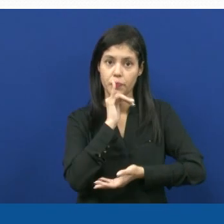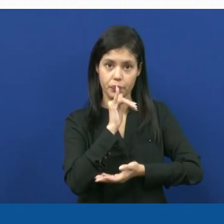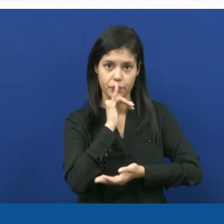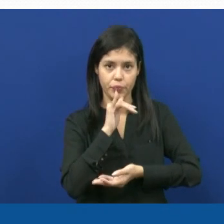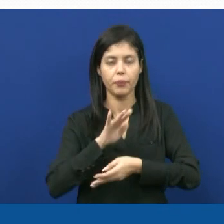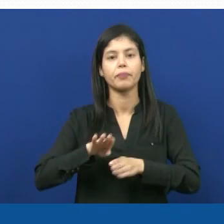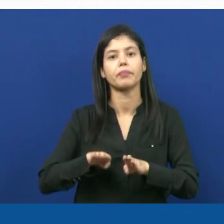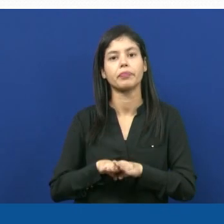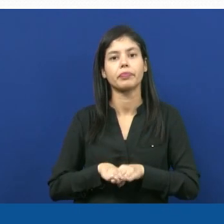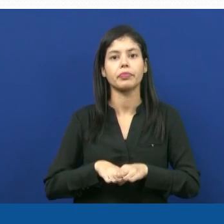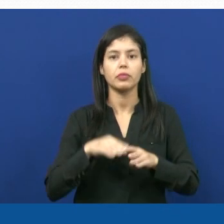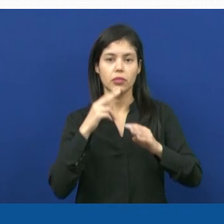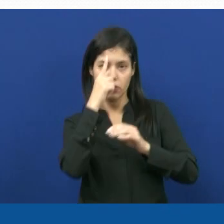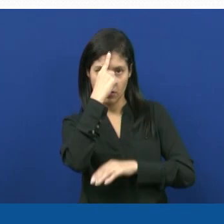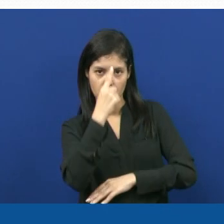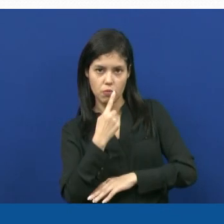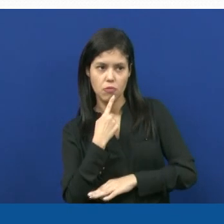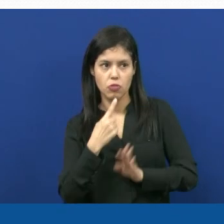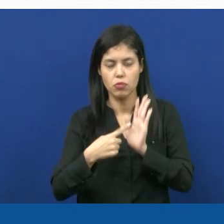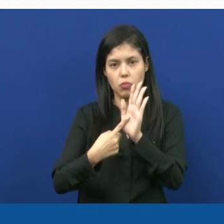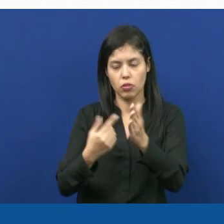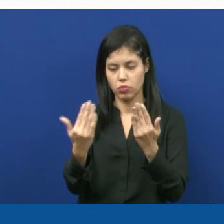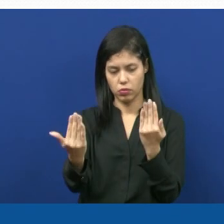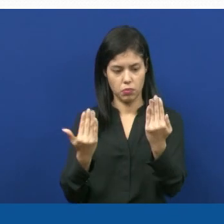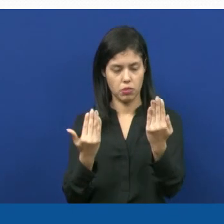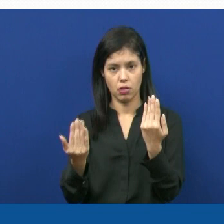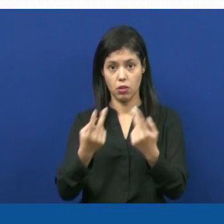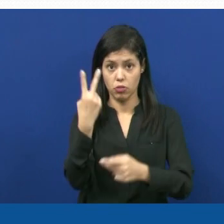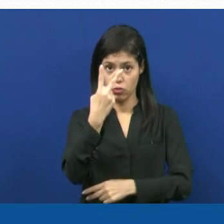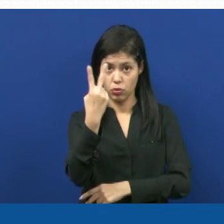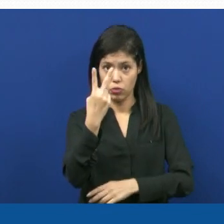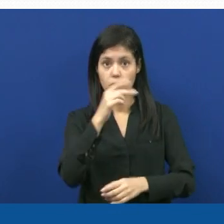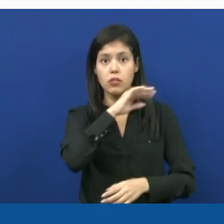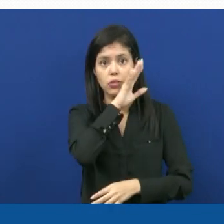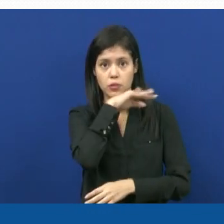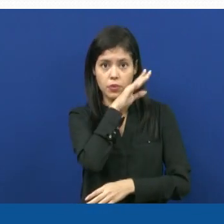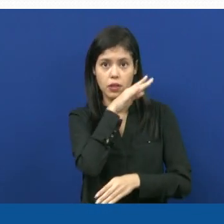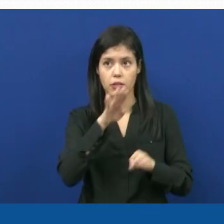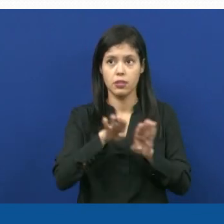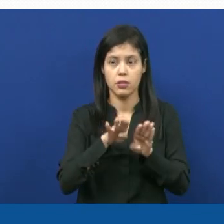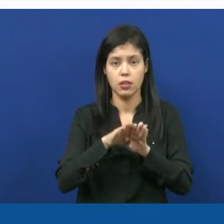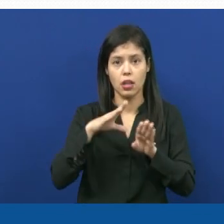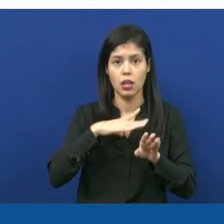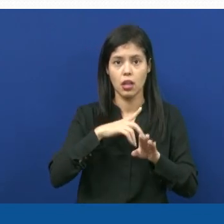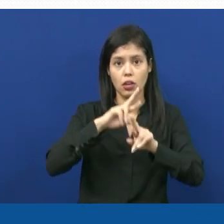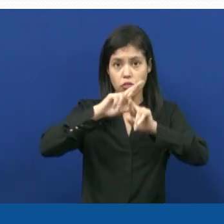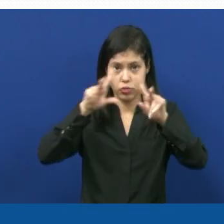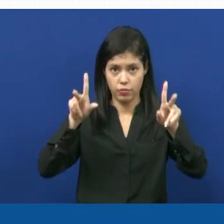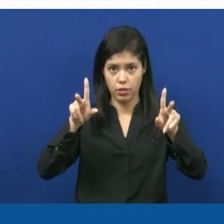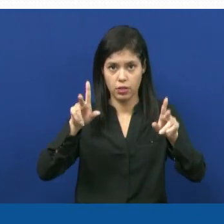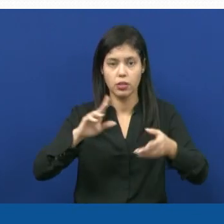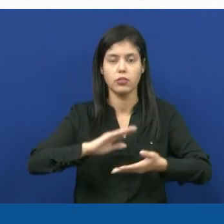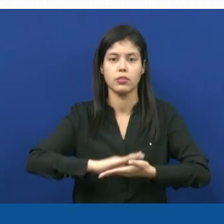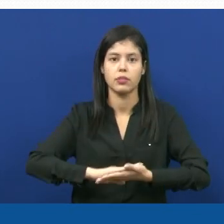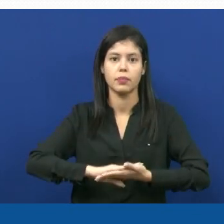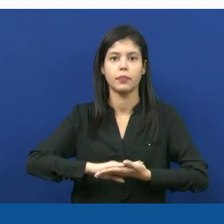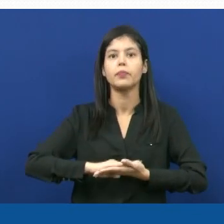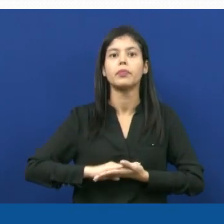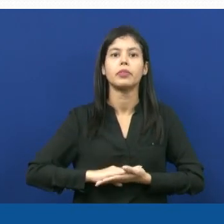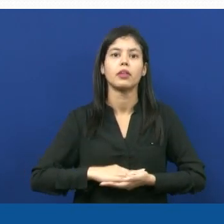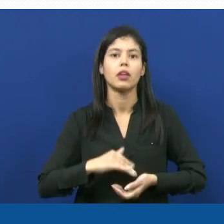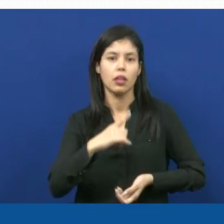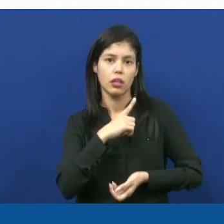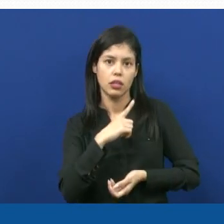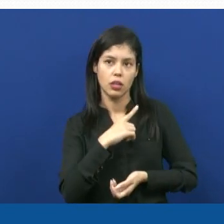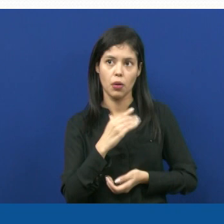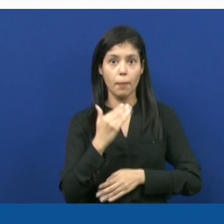aqui nessa imagem a gente tem a comparação de dois seres vivos que são de ambientes totalmente diferentes. A